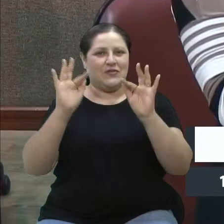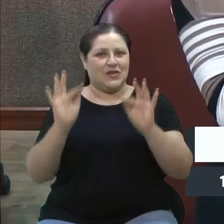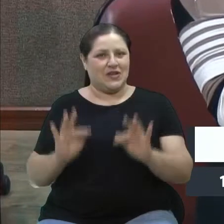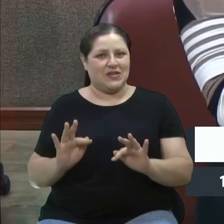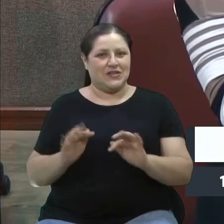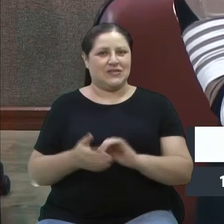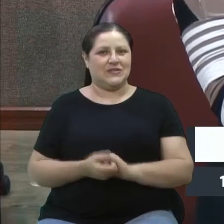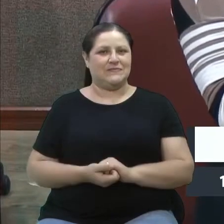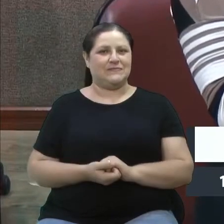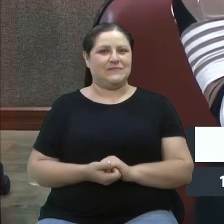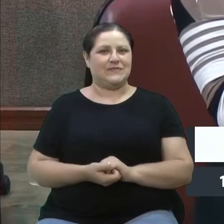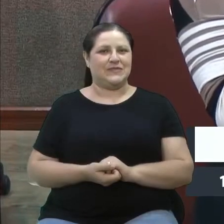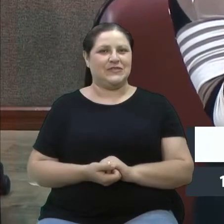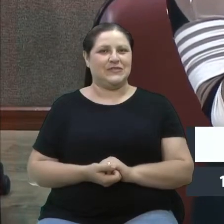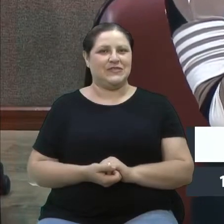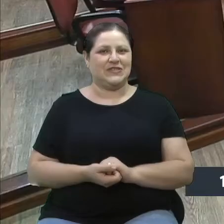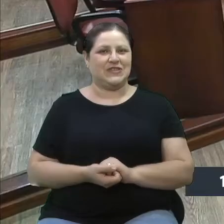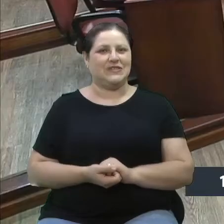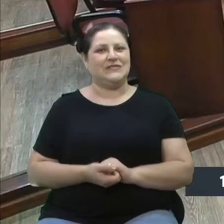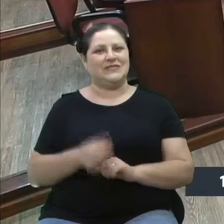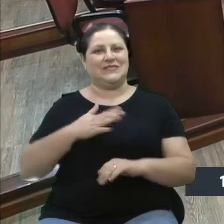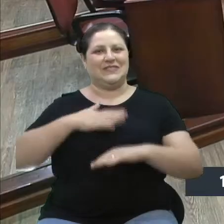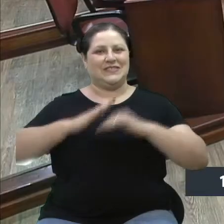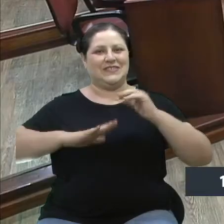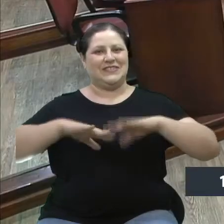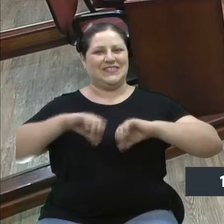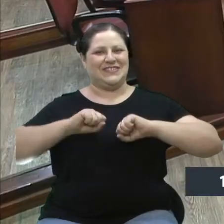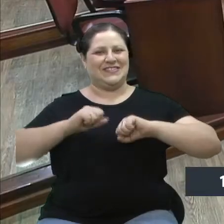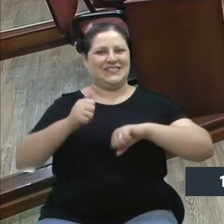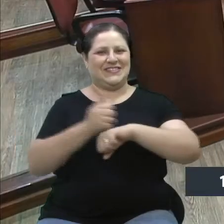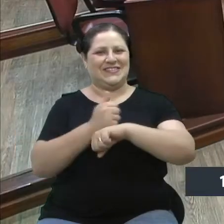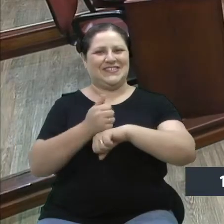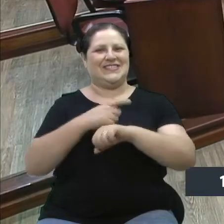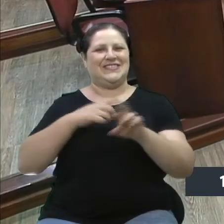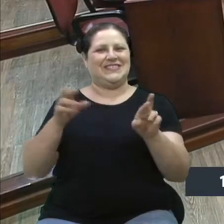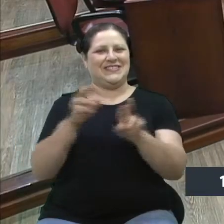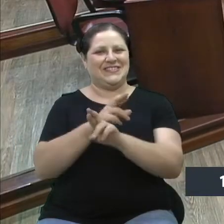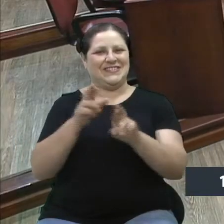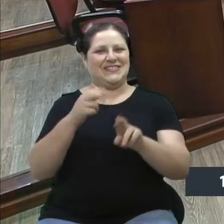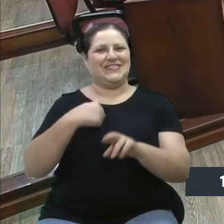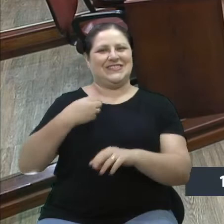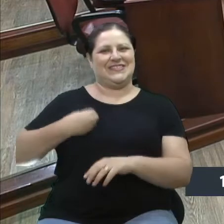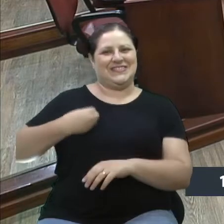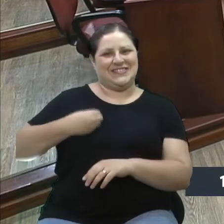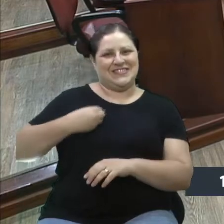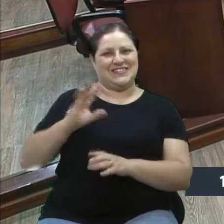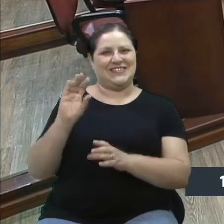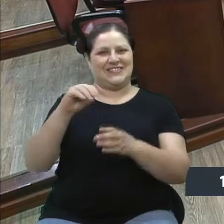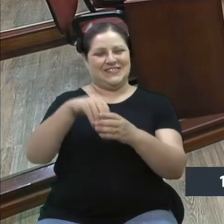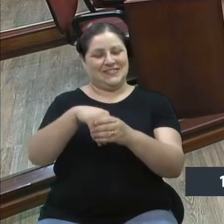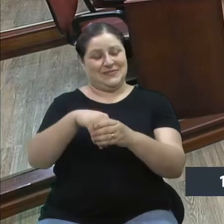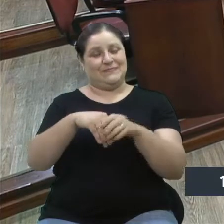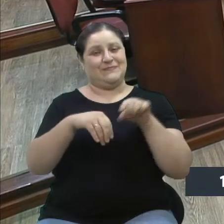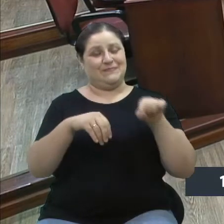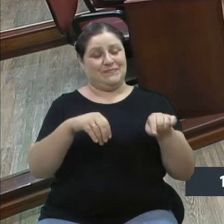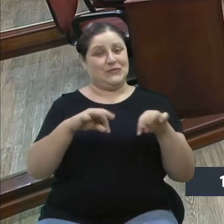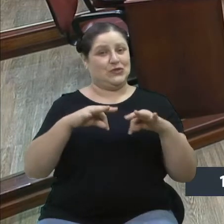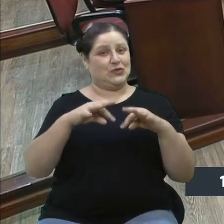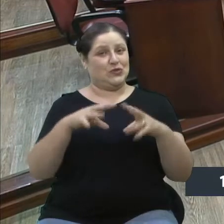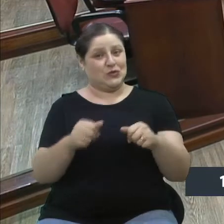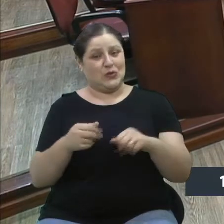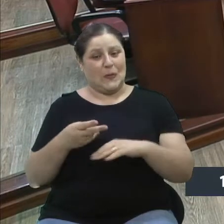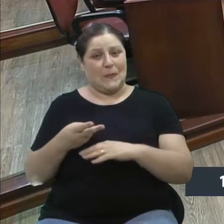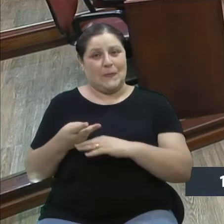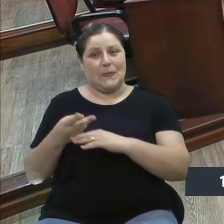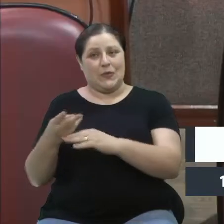inclusive da minha formação profissional, né? Tem uma relação com o que eu vivi lá dentro, e de tudo isso, né? Do buscar a